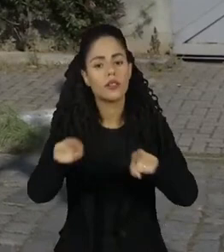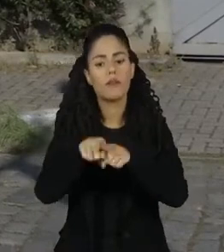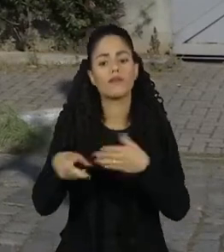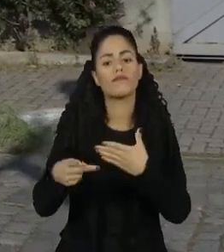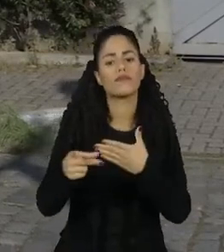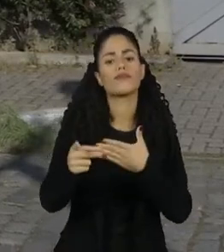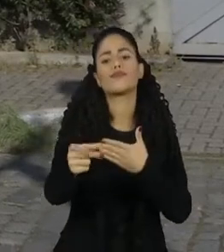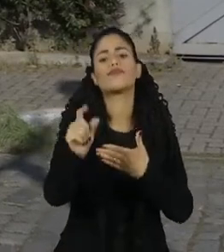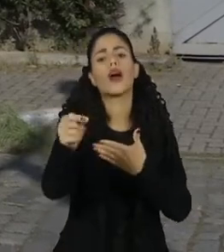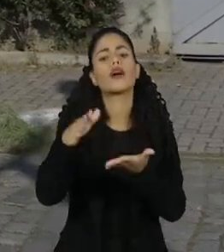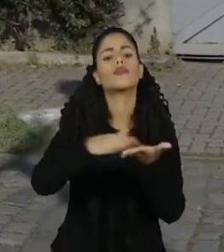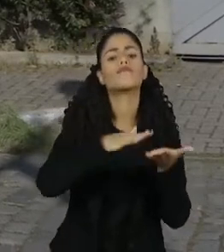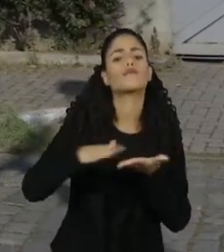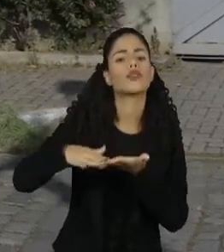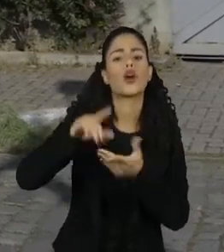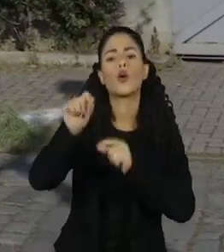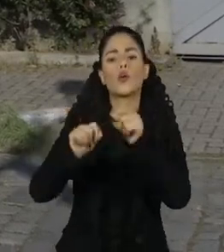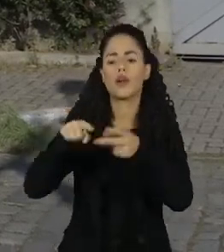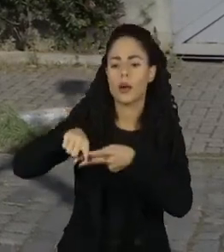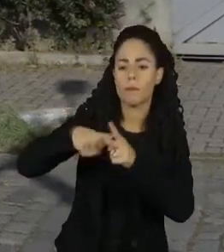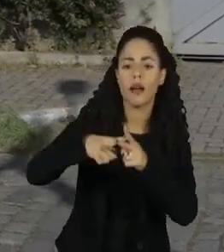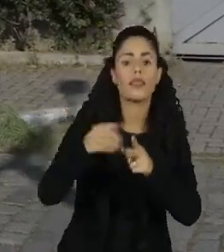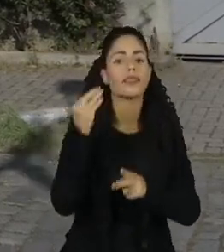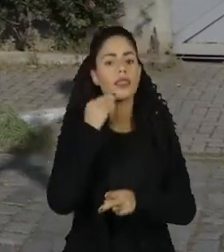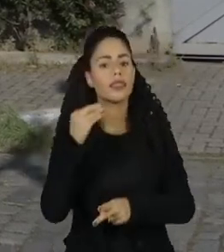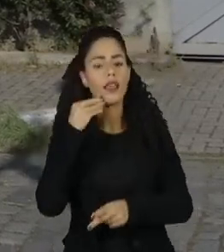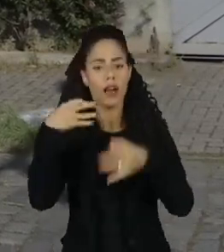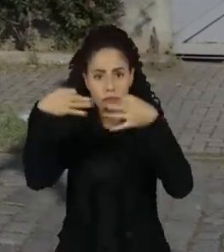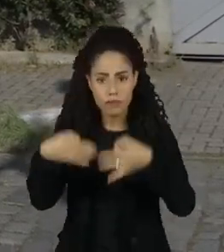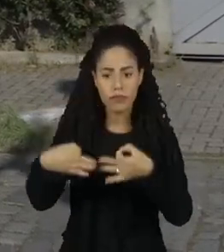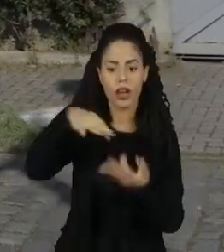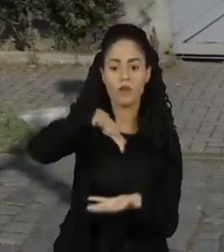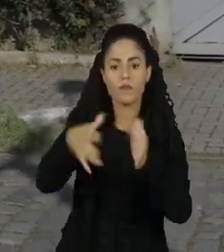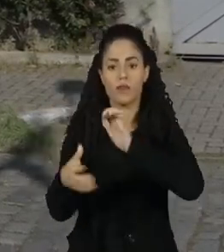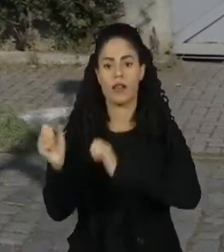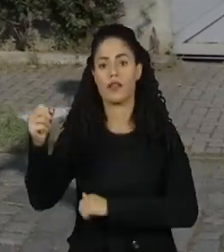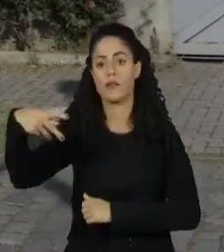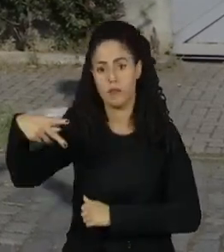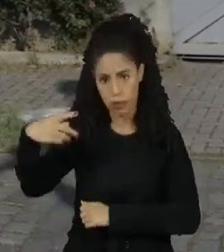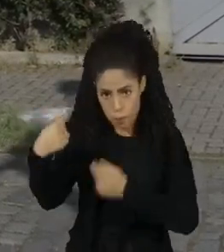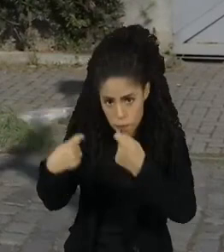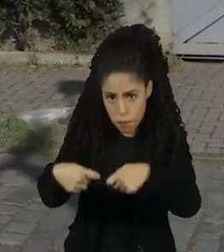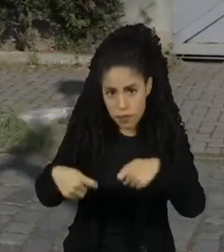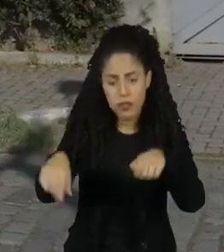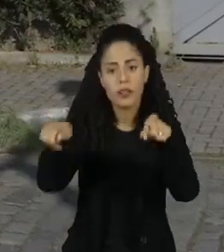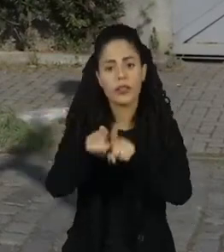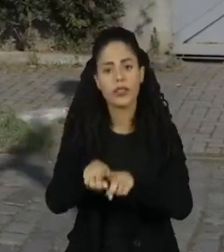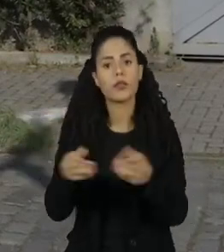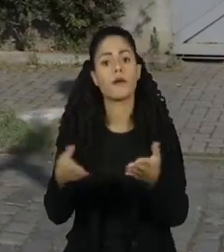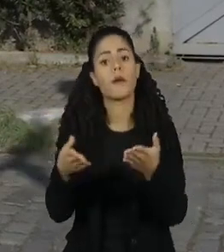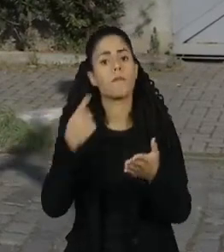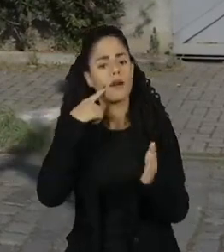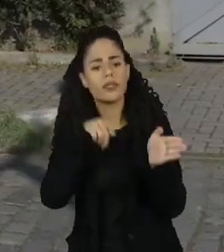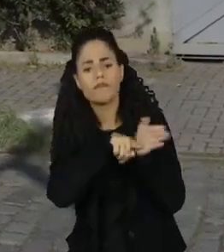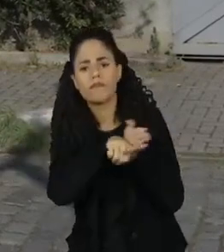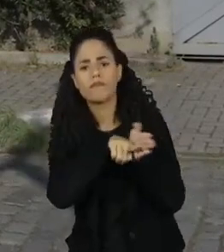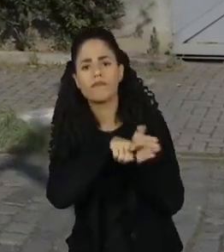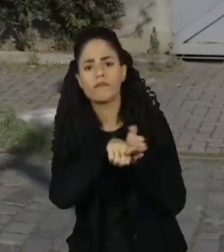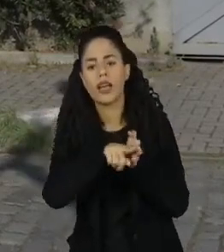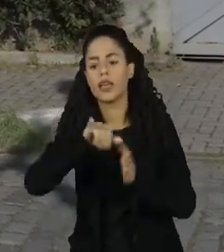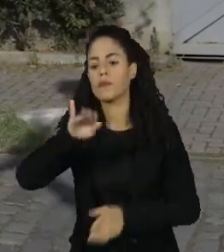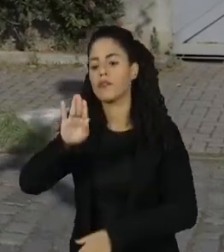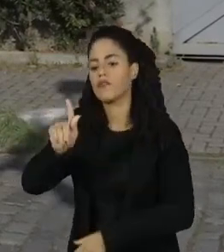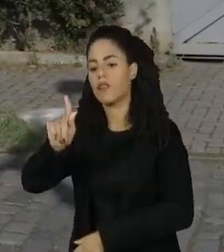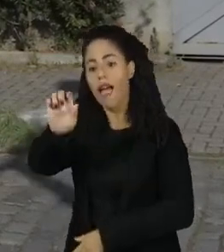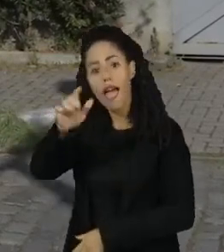devem exigir constantes ajustes na concessão de aposentadorias e pensões. O censo de 2022, divulgado